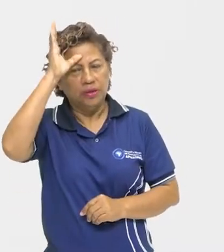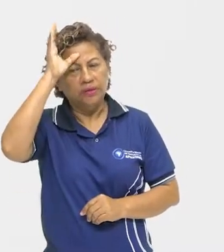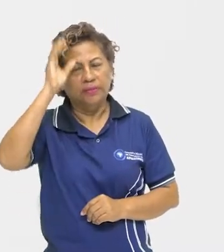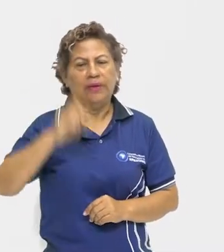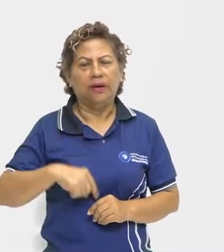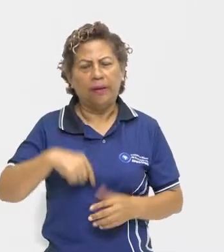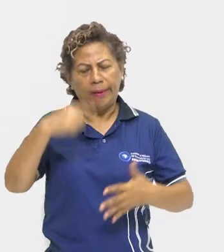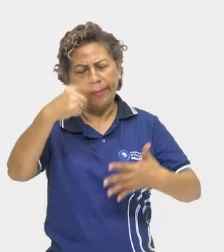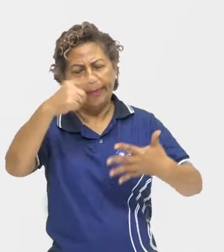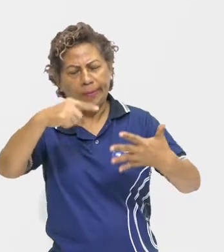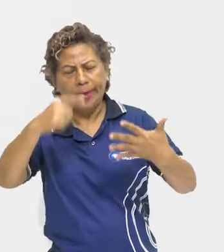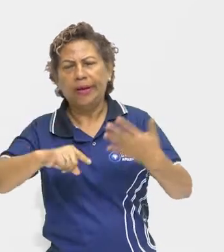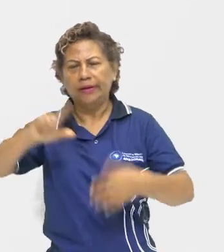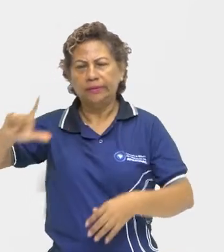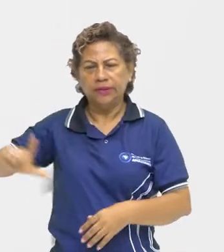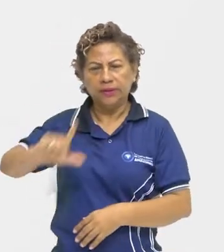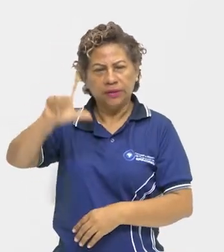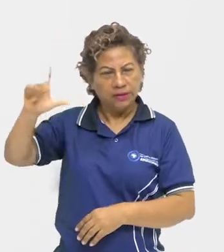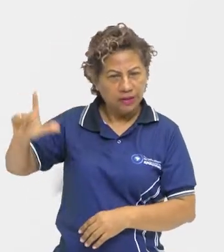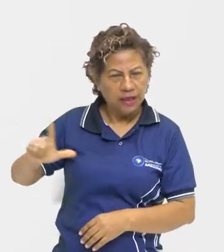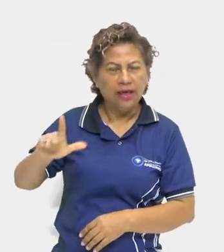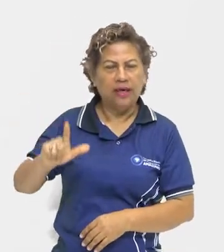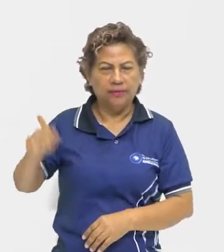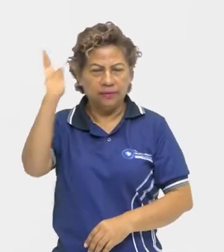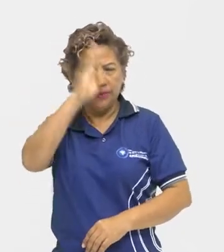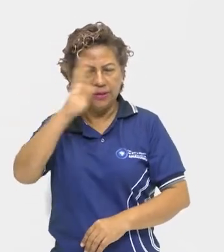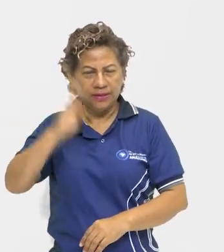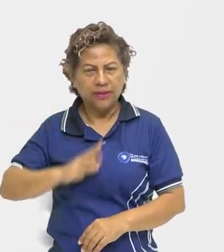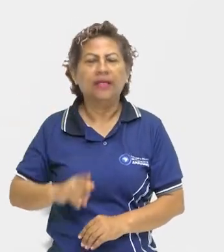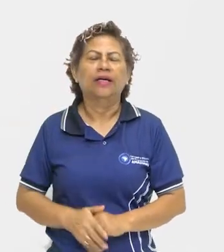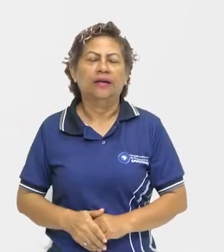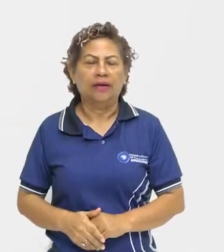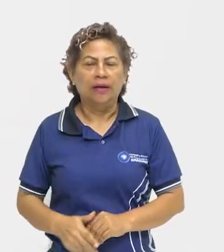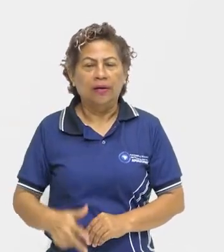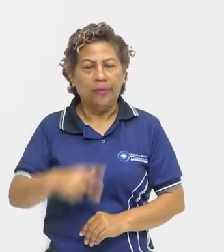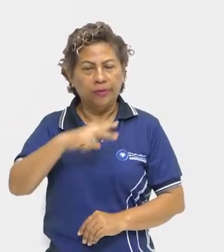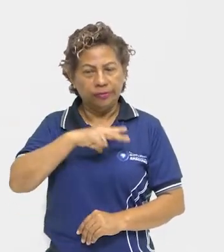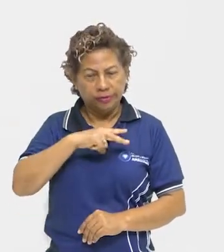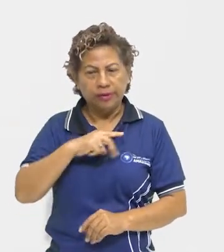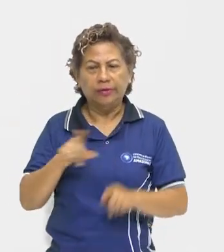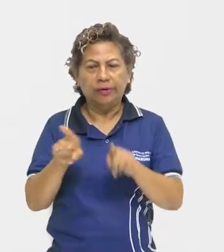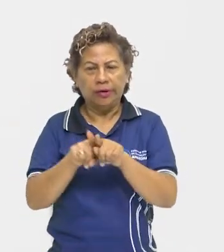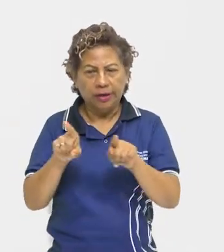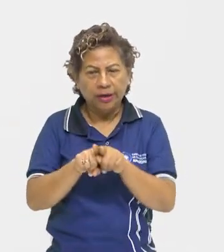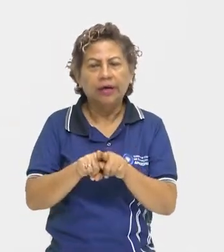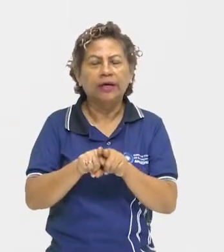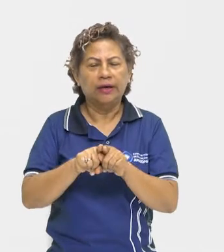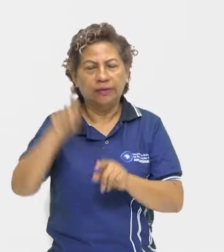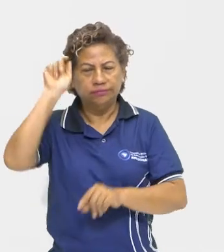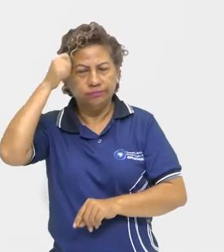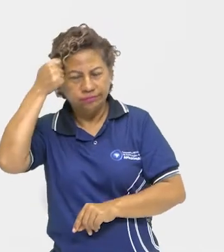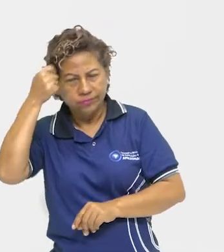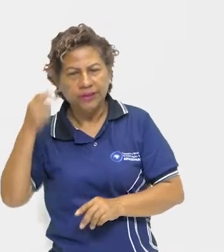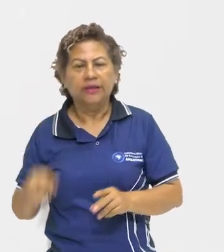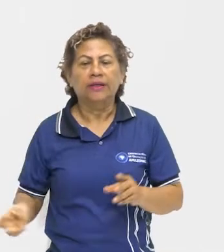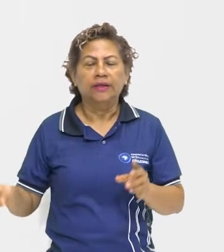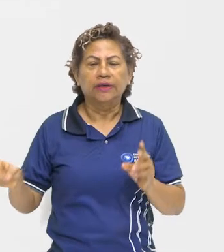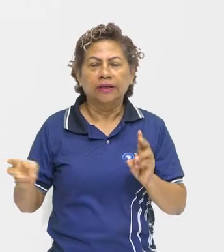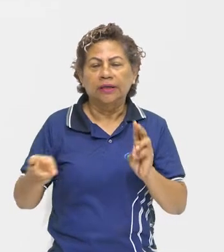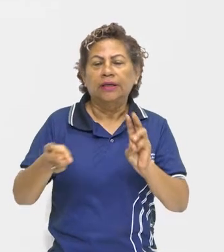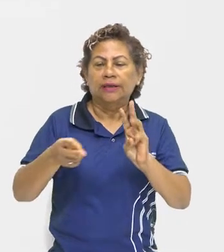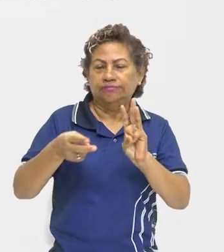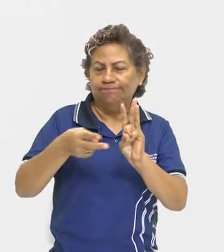literaturas brasileira, portuguesa, indígena, africana e latino-americana. O detalhamento.